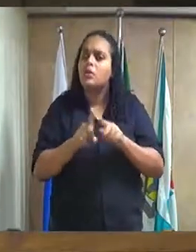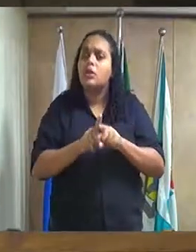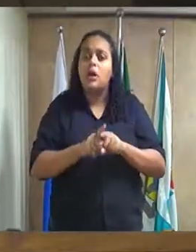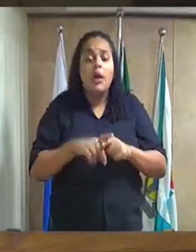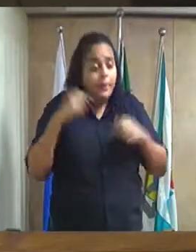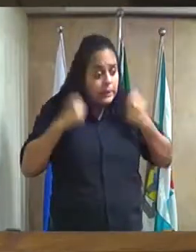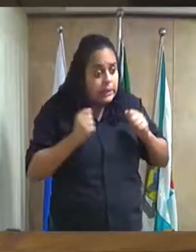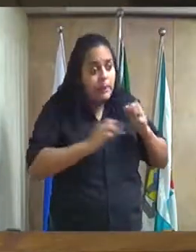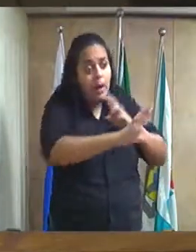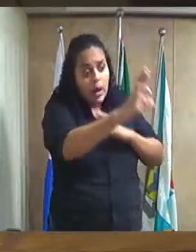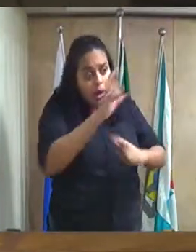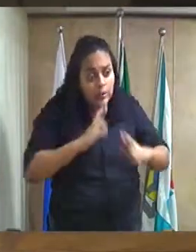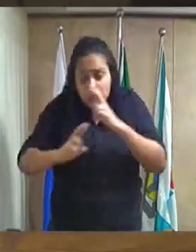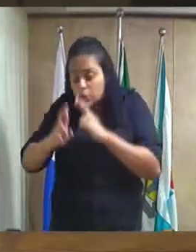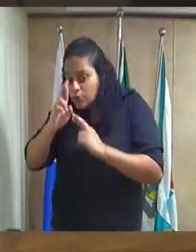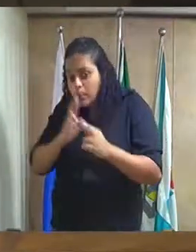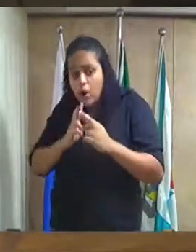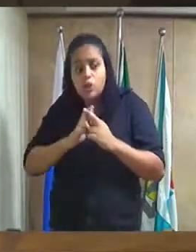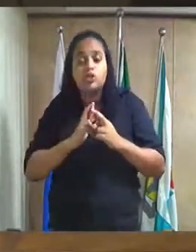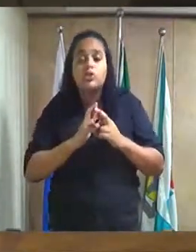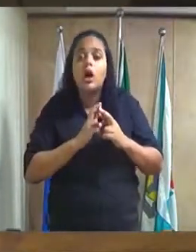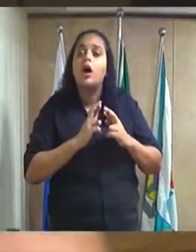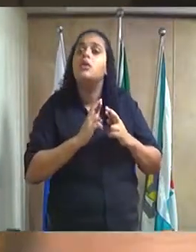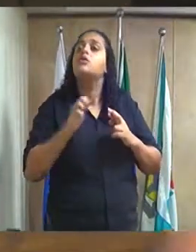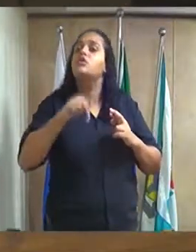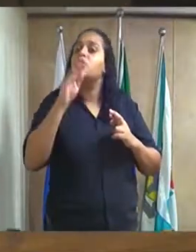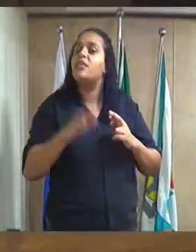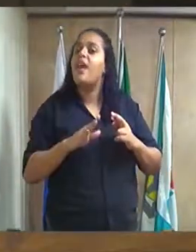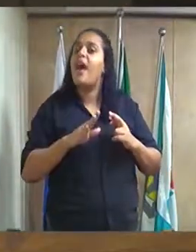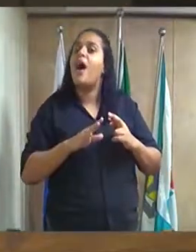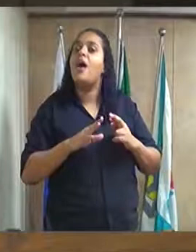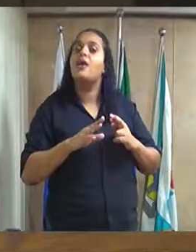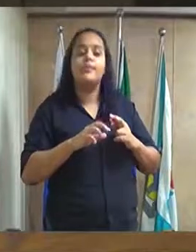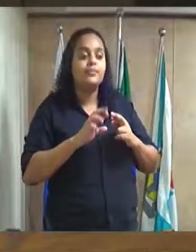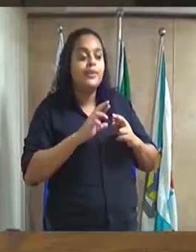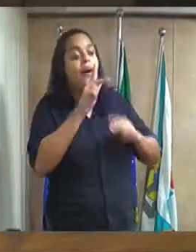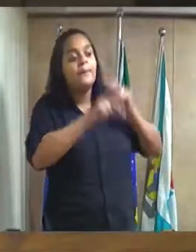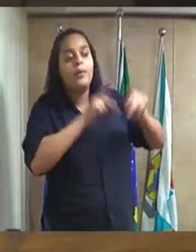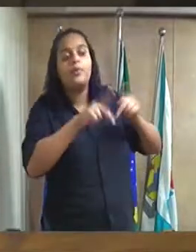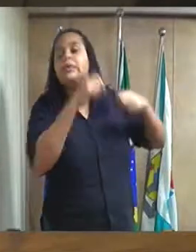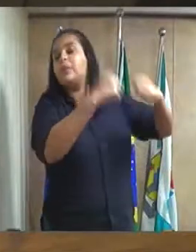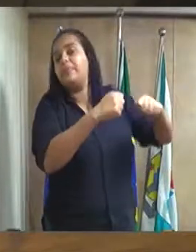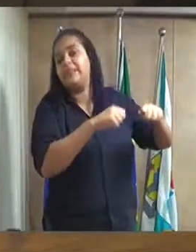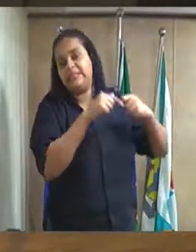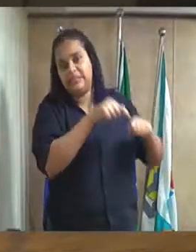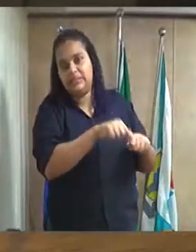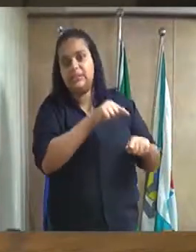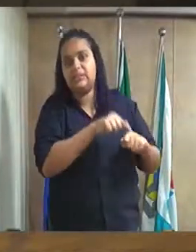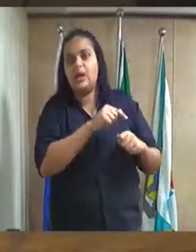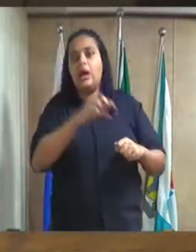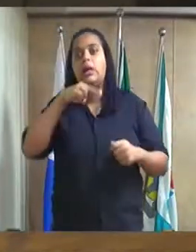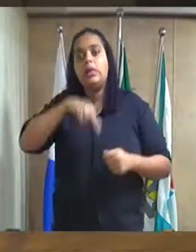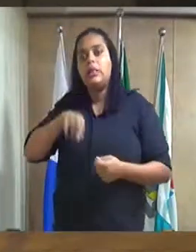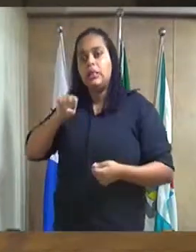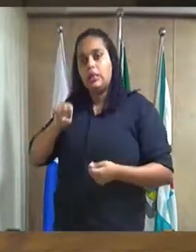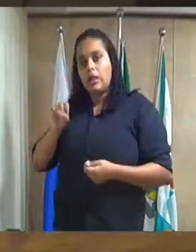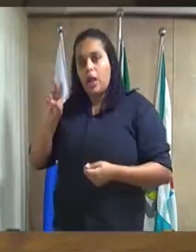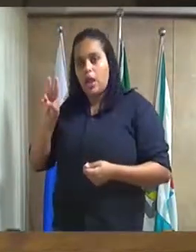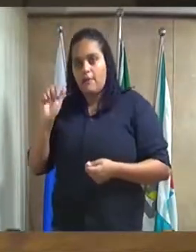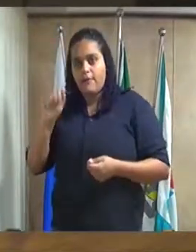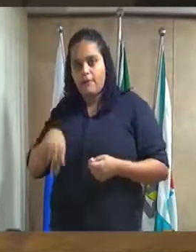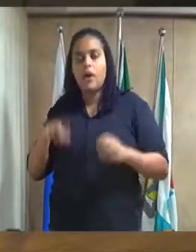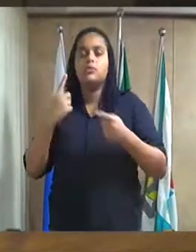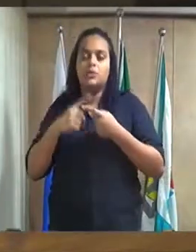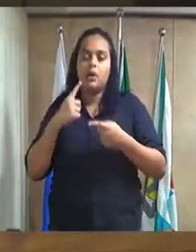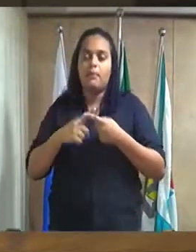resposta à população que nos elege. Igual o vereador Nivan de Almeida, tem uma concentração de votos na Taquara